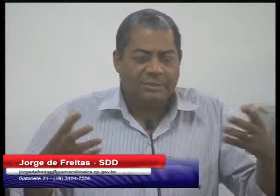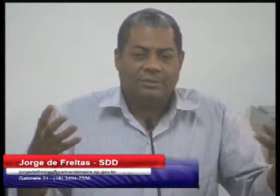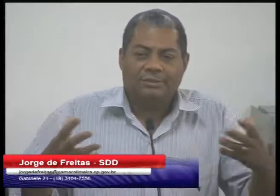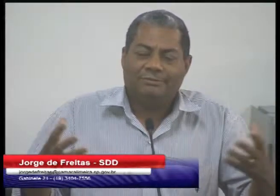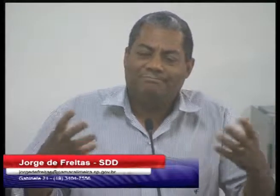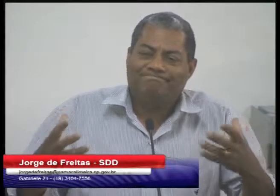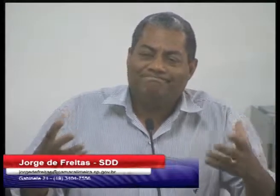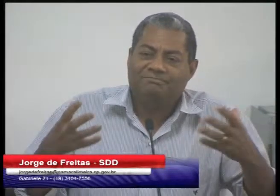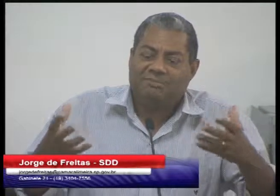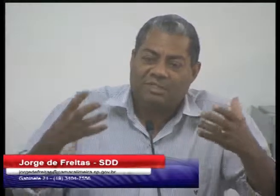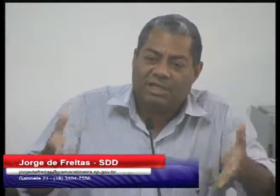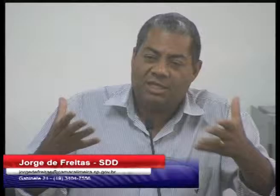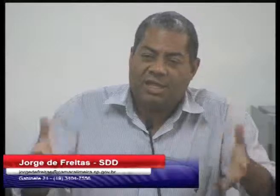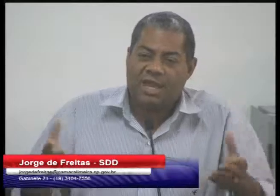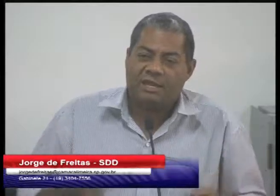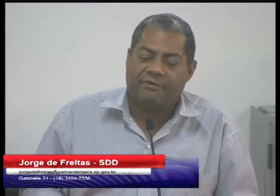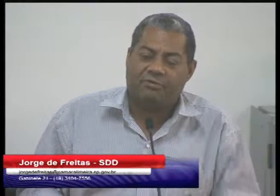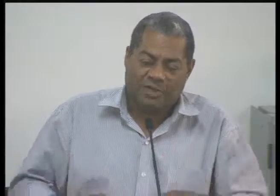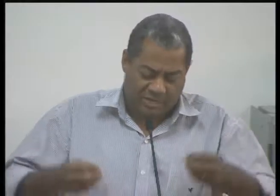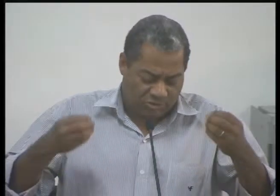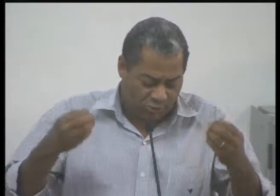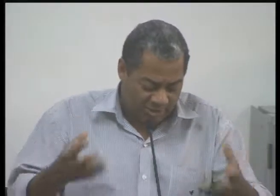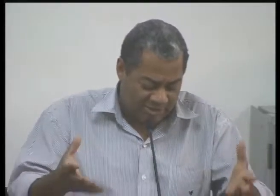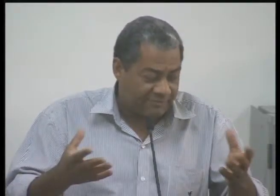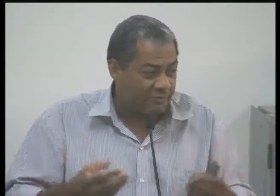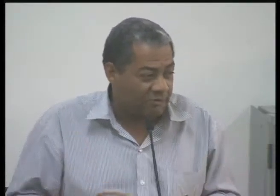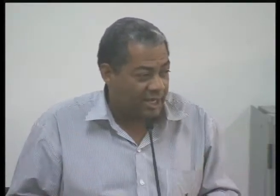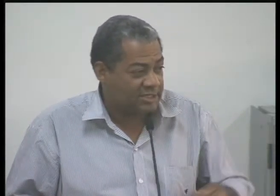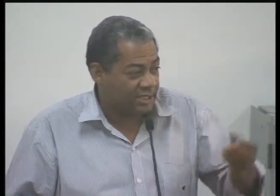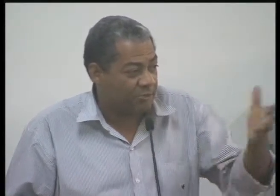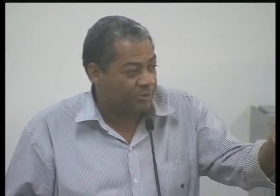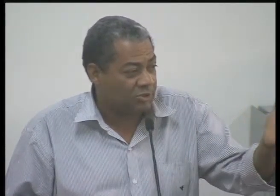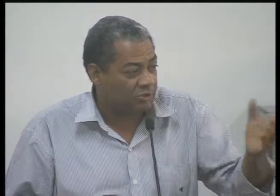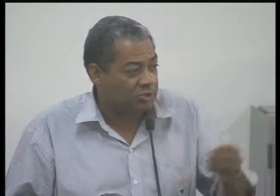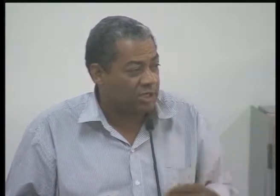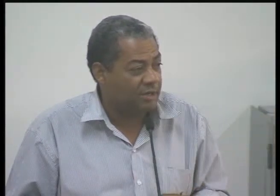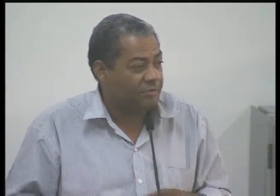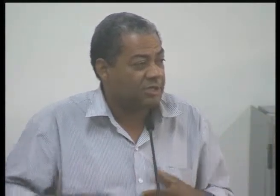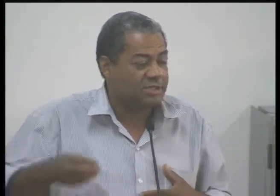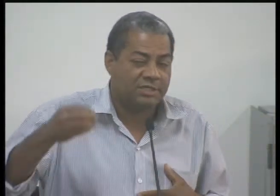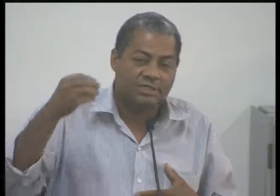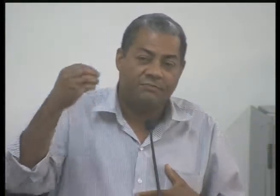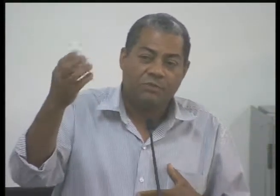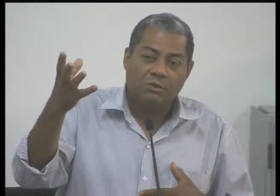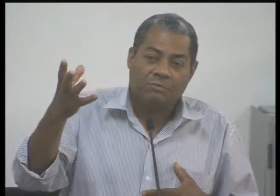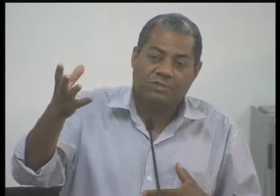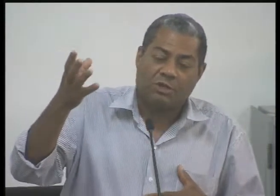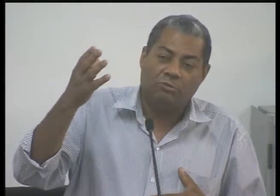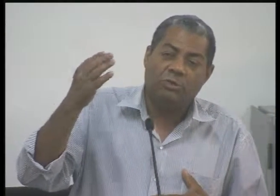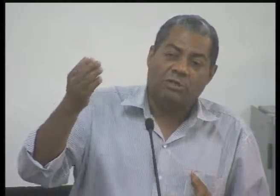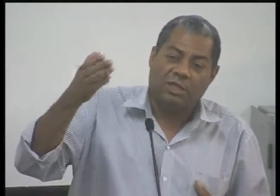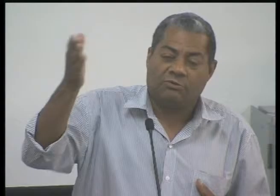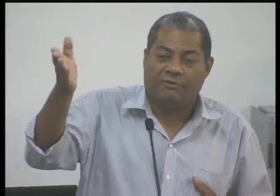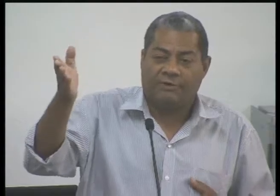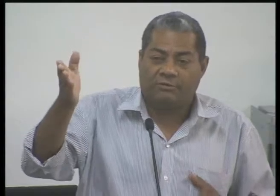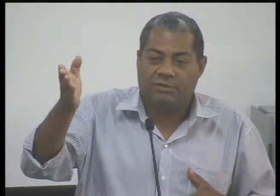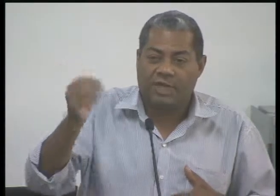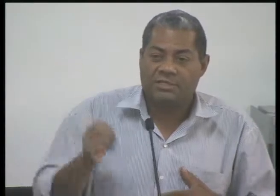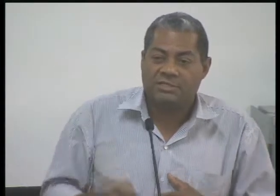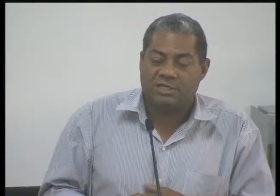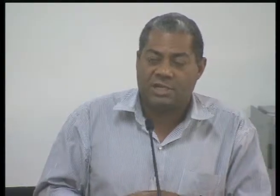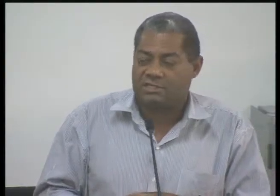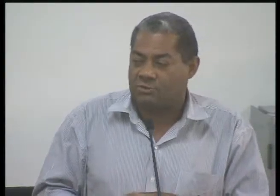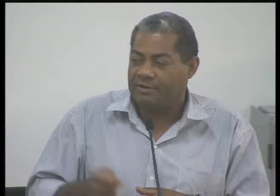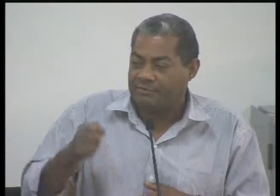secretário se possível criar um conselho, grupo de pessoas da cidade, pessoas que querem a